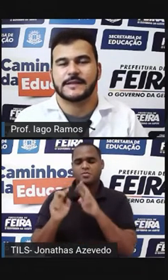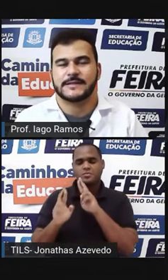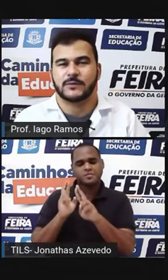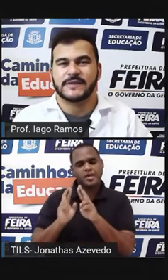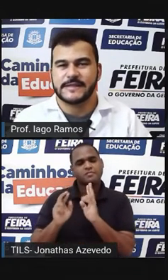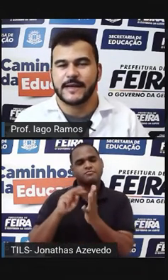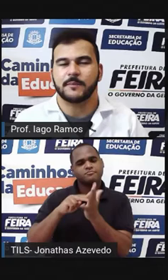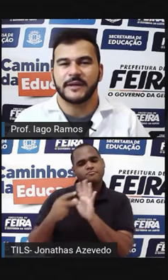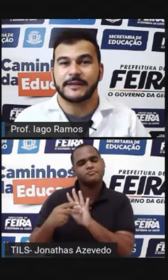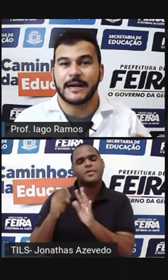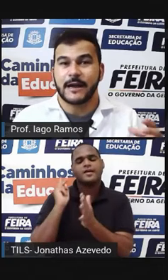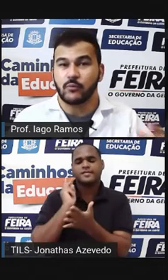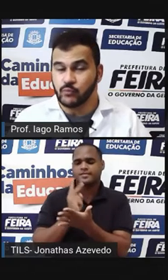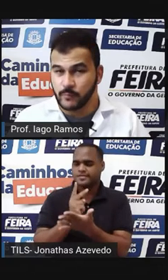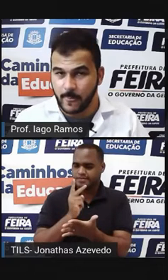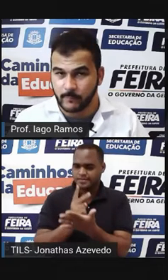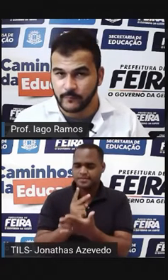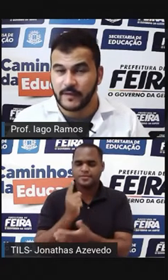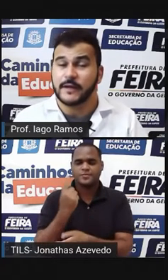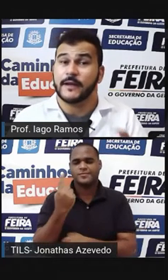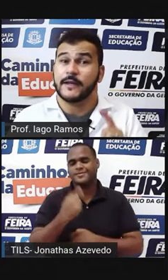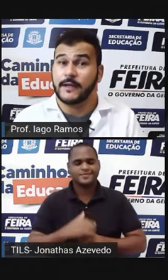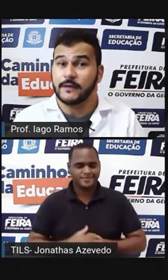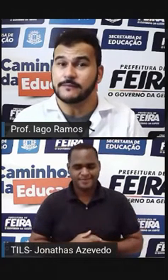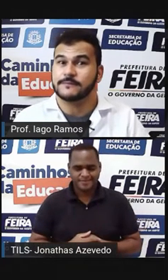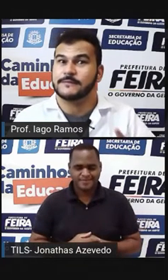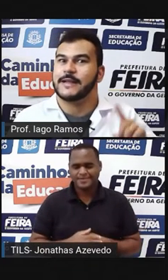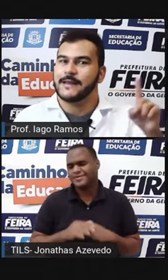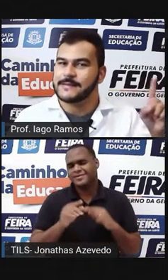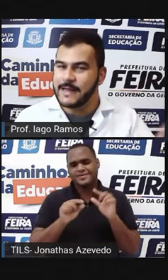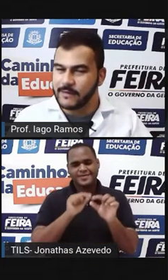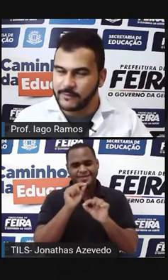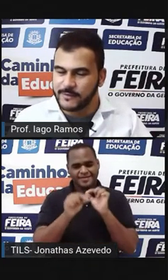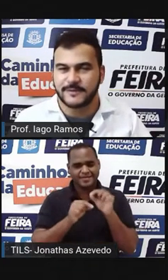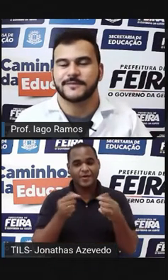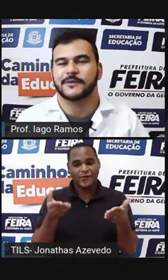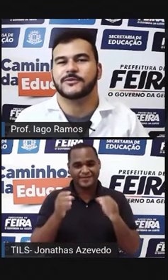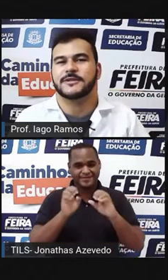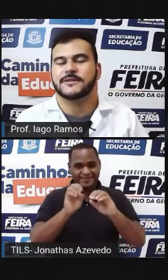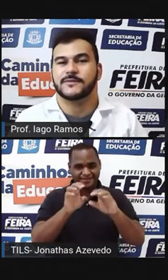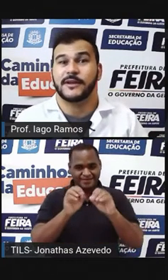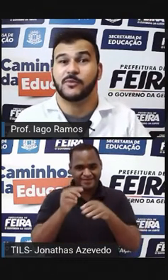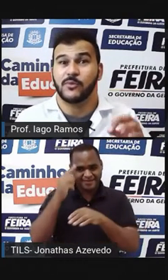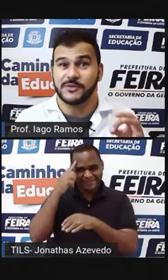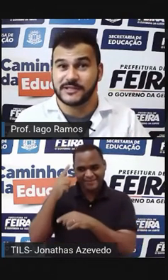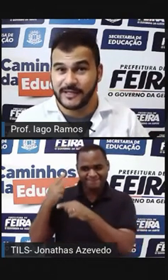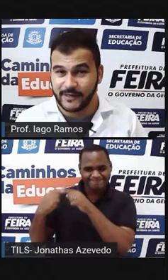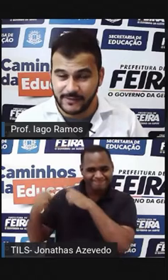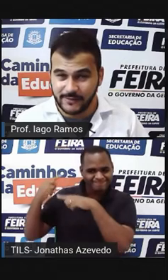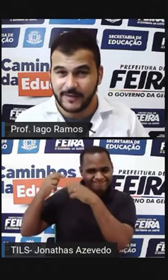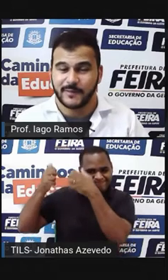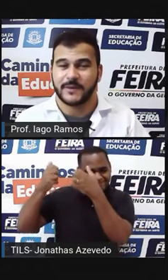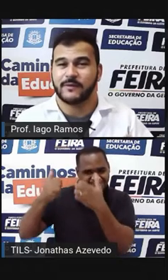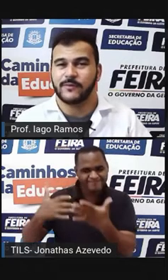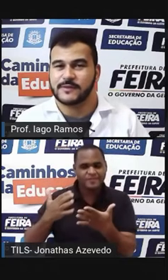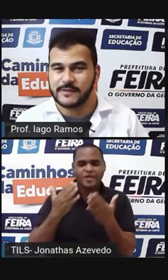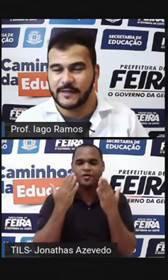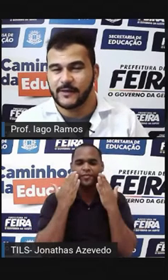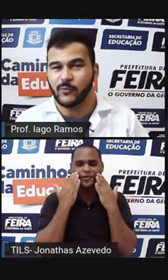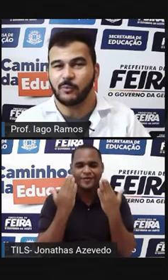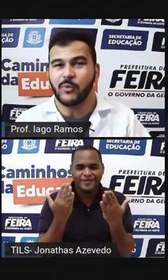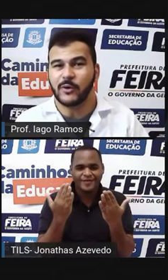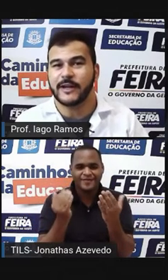potenciação sempre dará um E nessa aula que a gente falou disso, eu mostrei para